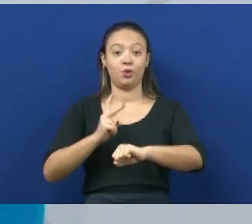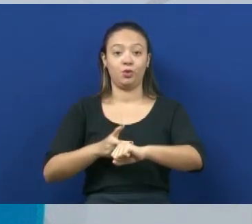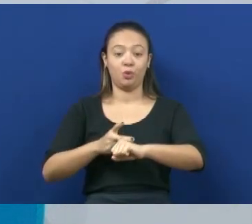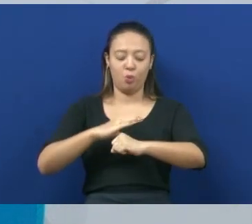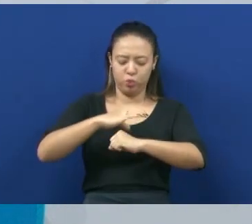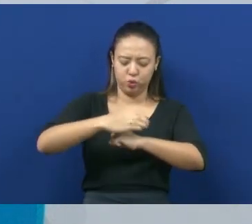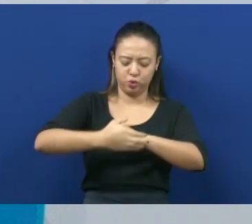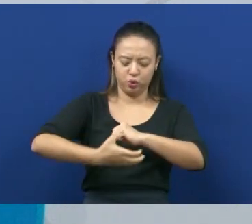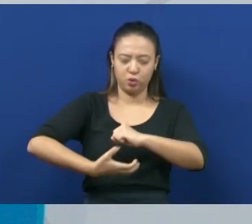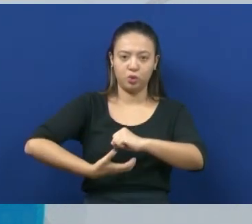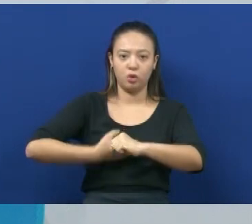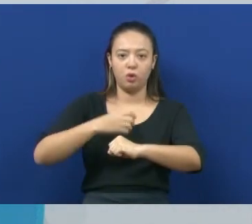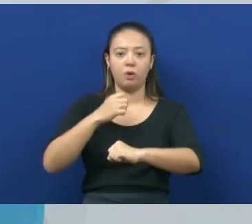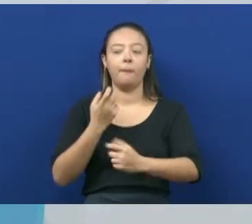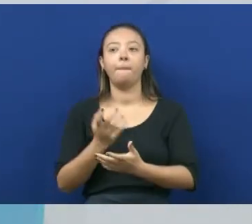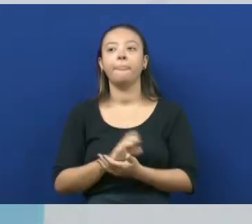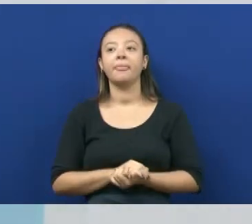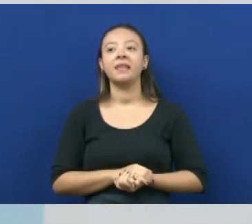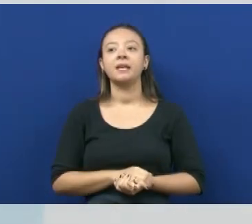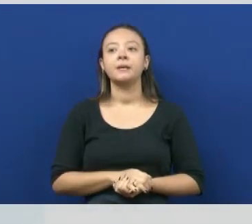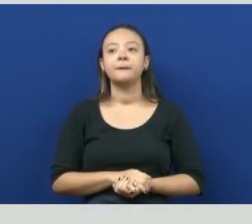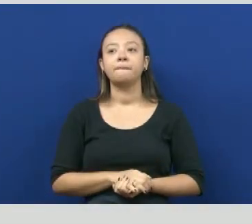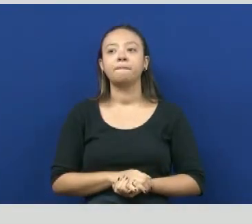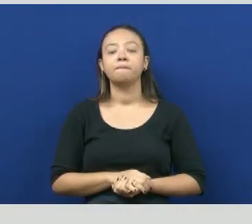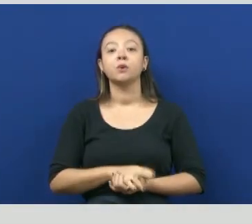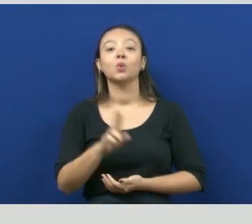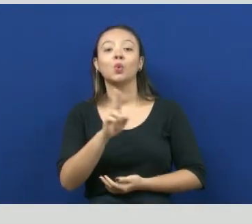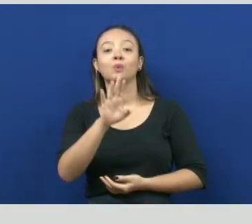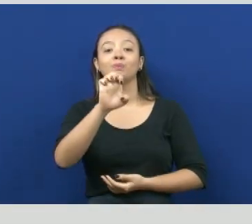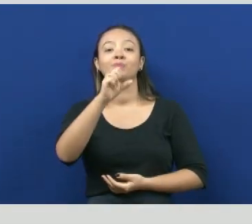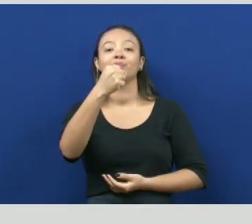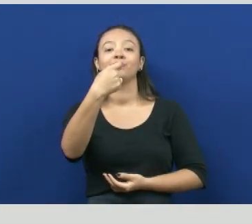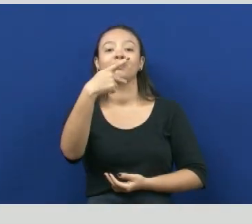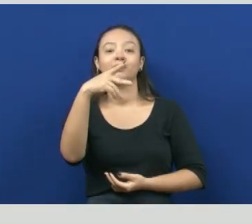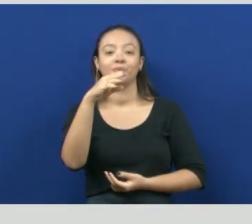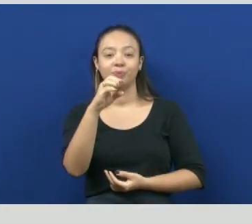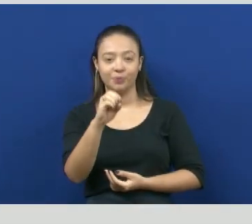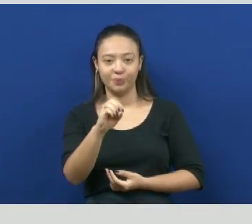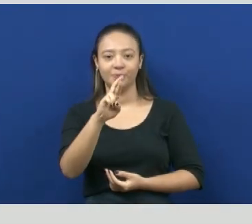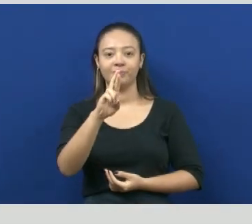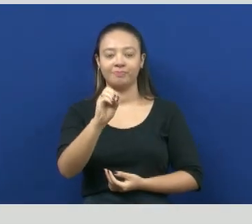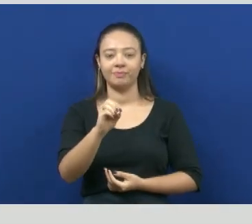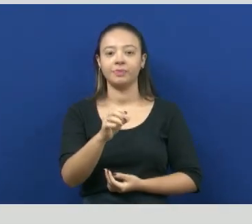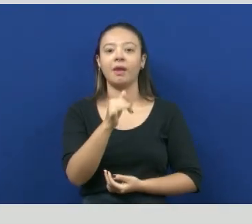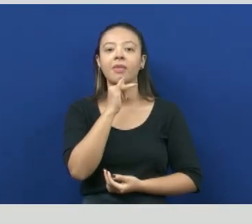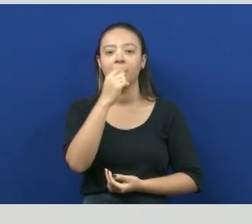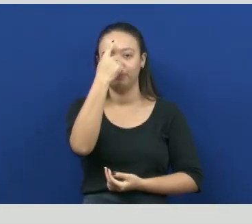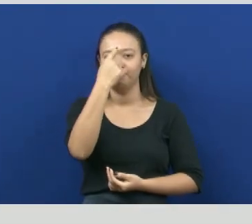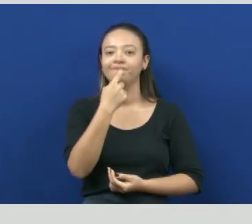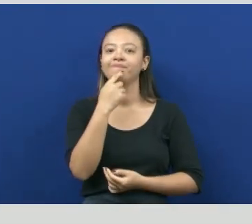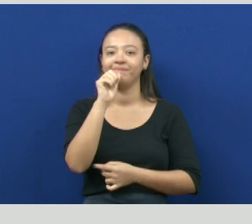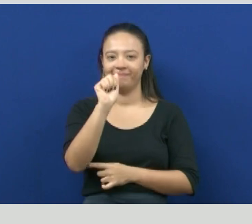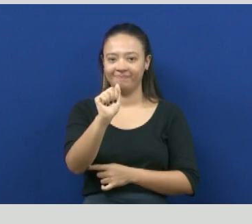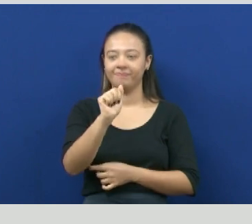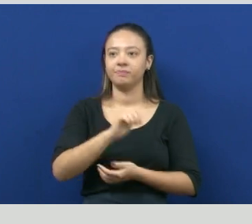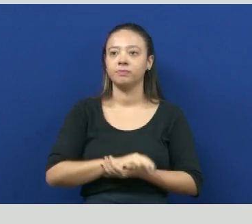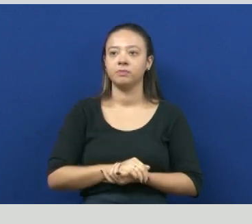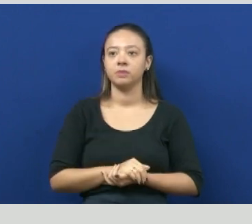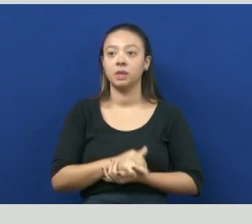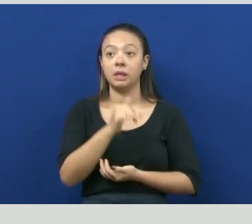Como a gente pode ver aí na imagem, na imagem A, ela está em um ambiente